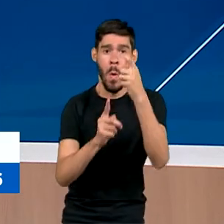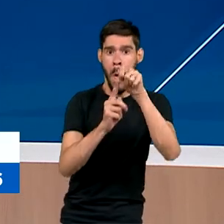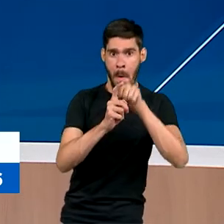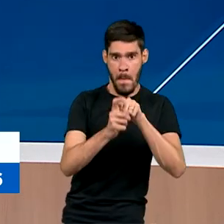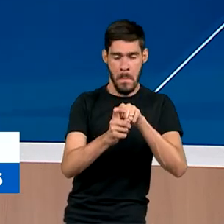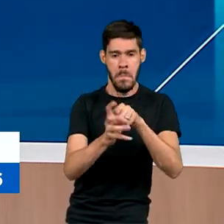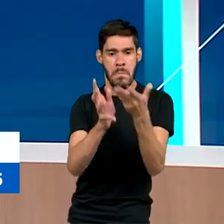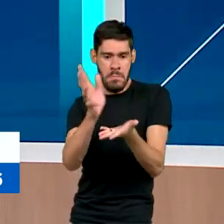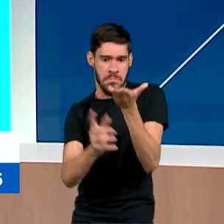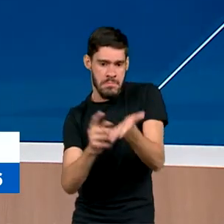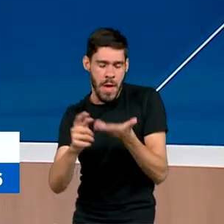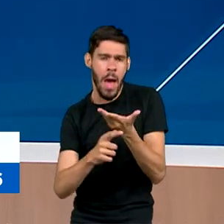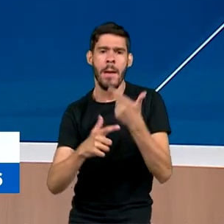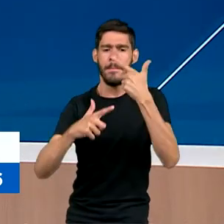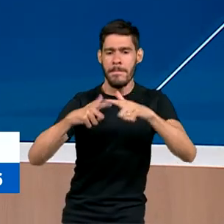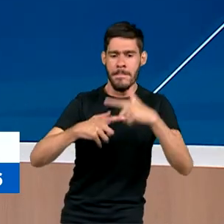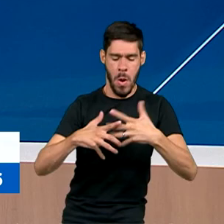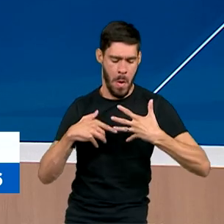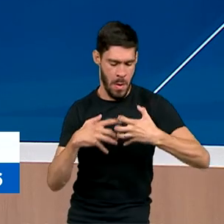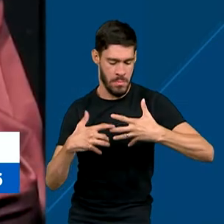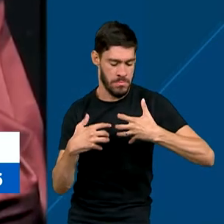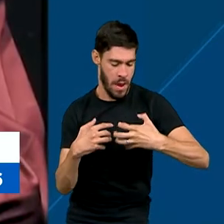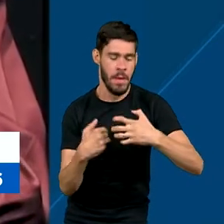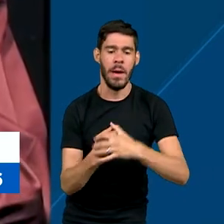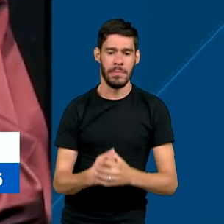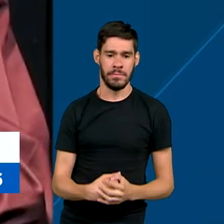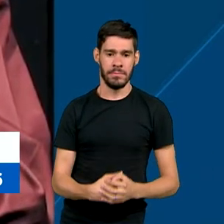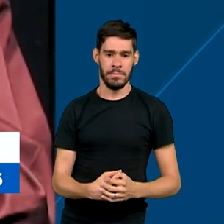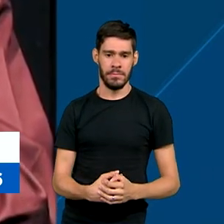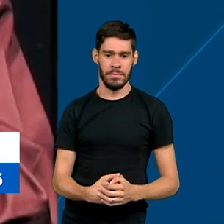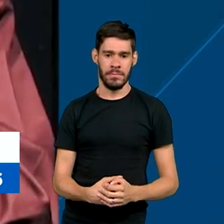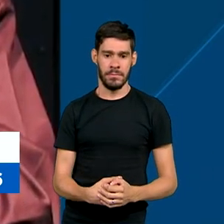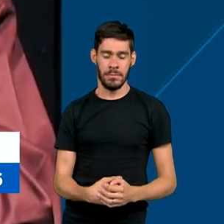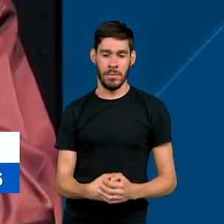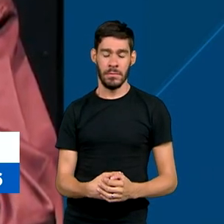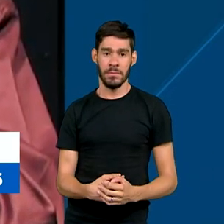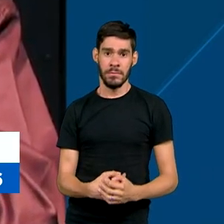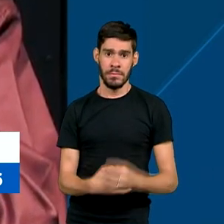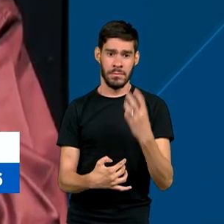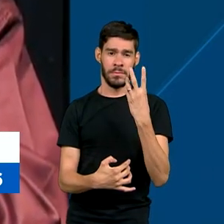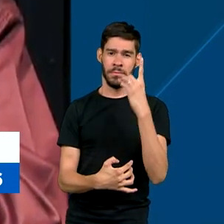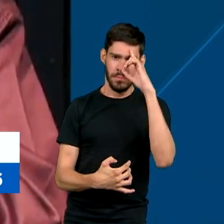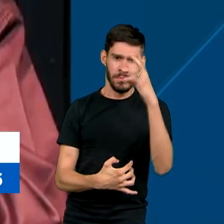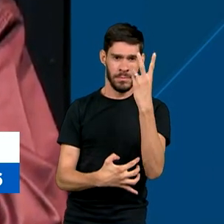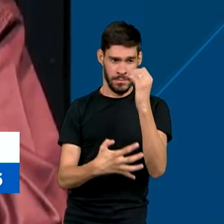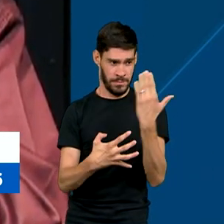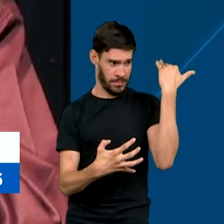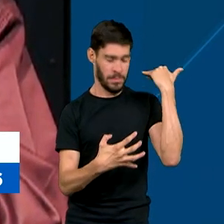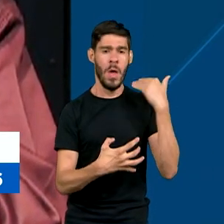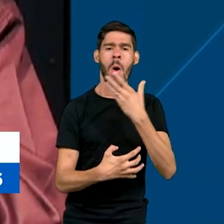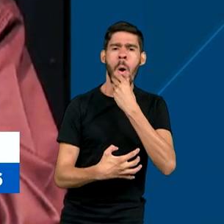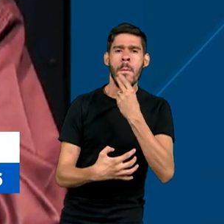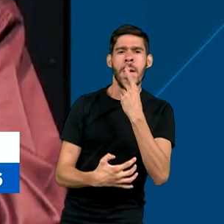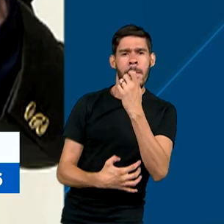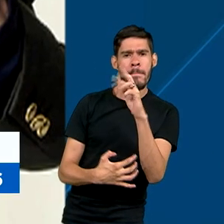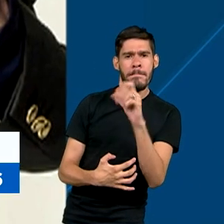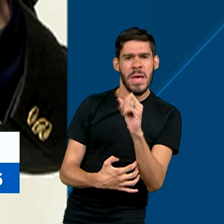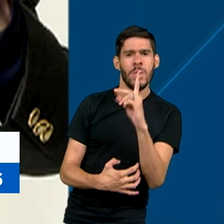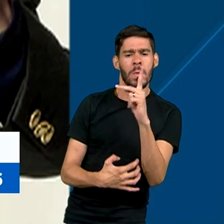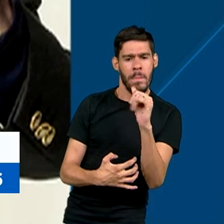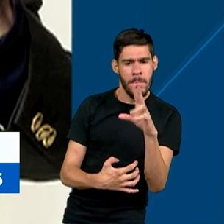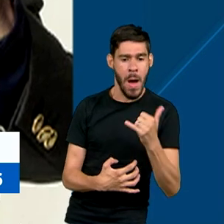para tratar um enfisema pulmonar. Desde o último dia 30, Pedro Paulo Rangel, de 74 anos,